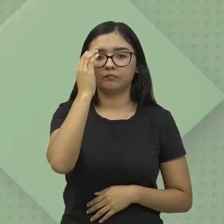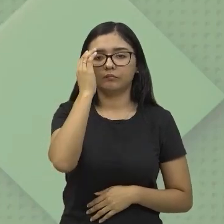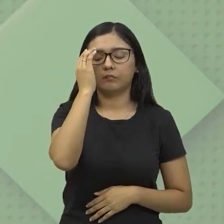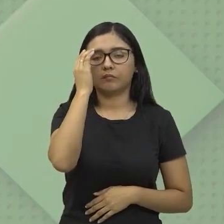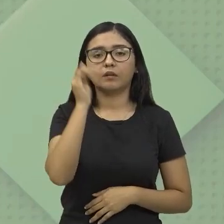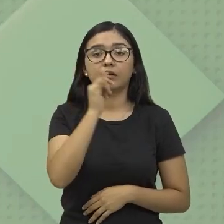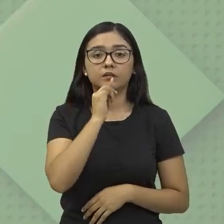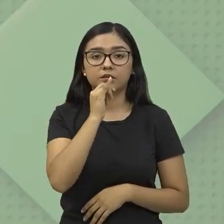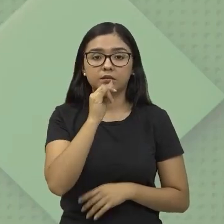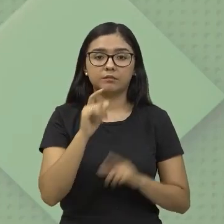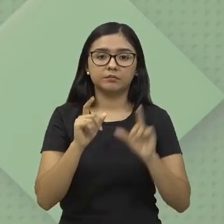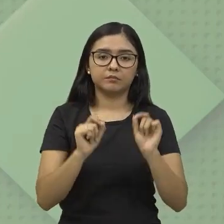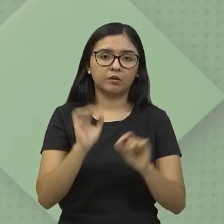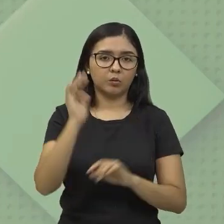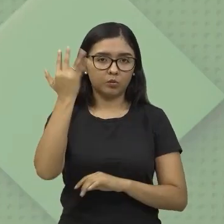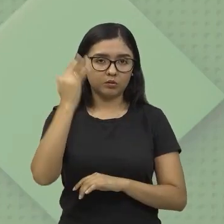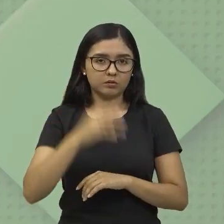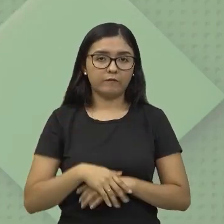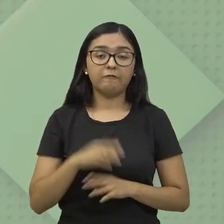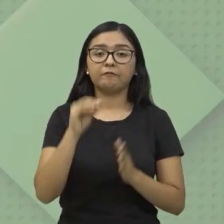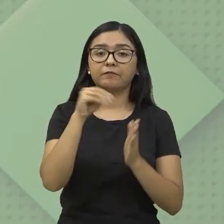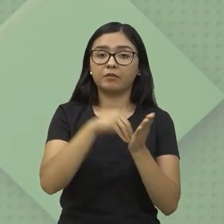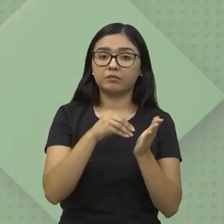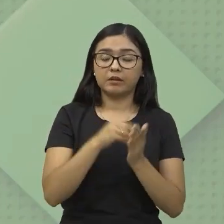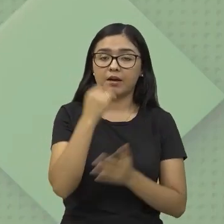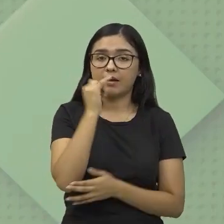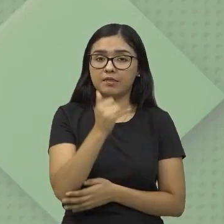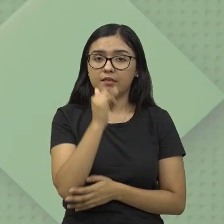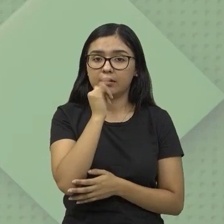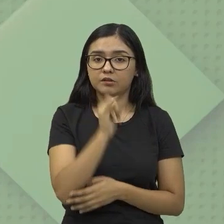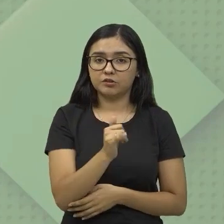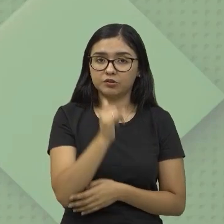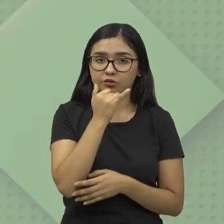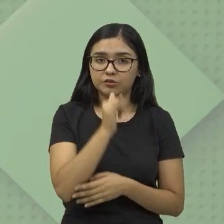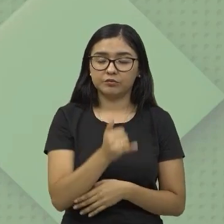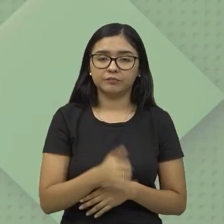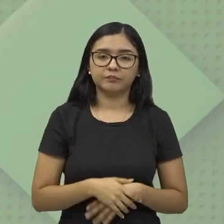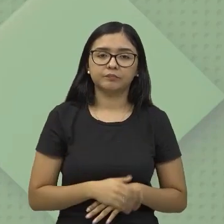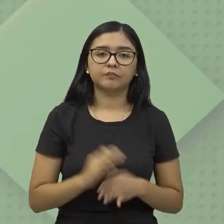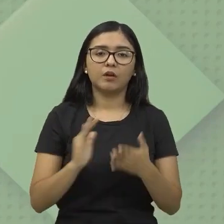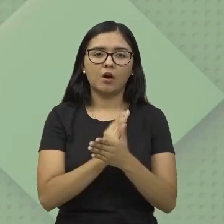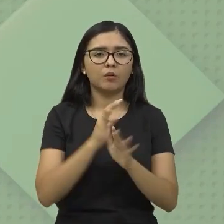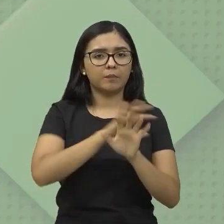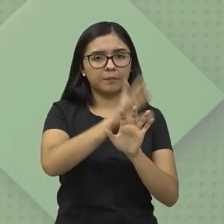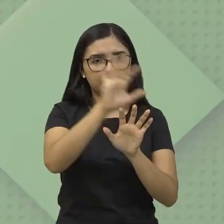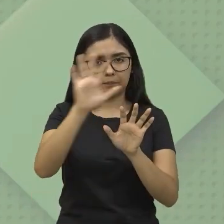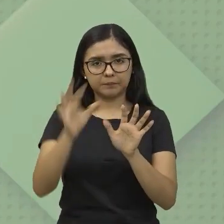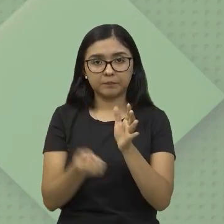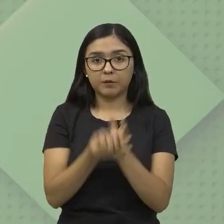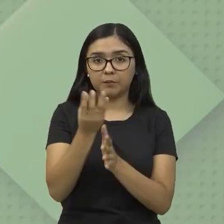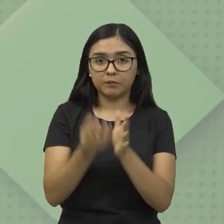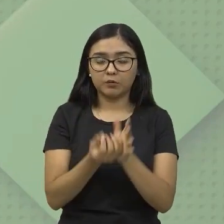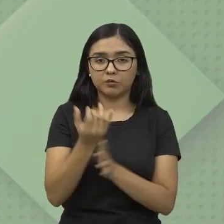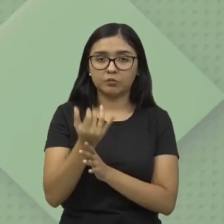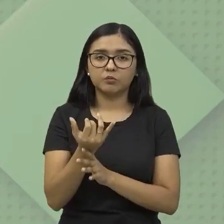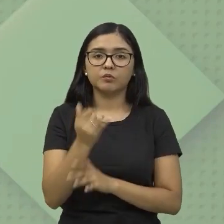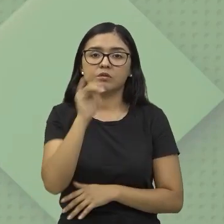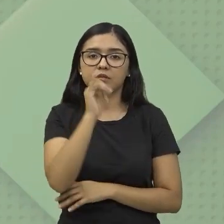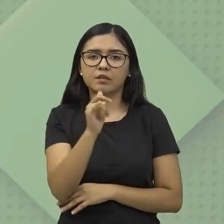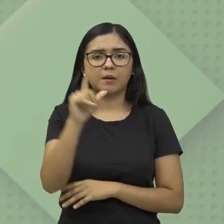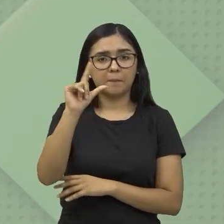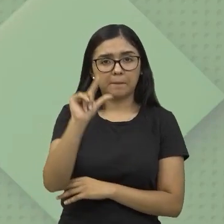repente, numa eventualidade, faltar energia elétrica. Algumas regiões do país, elas vão produzir menos energia em